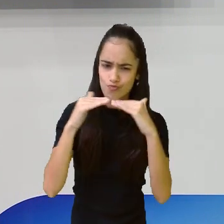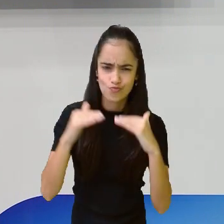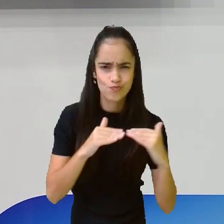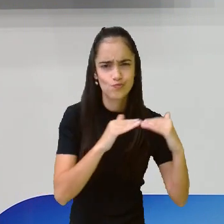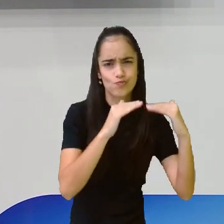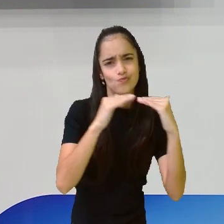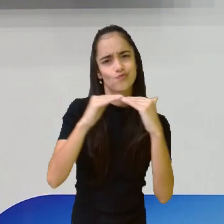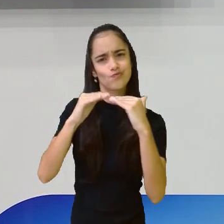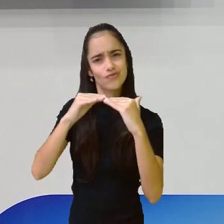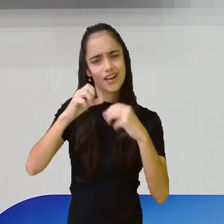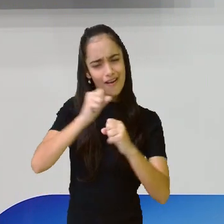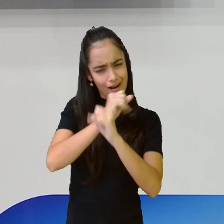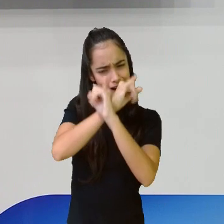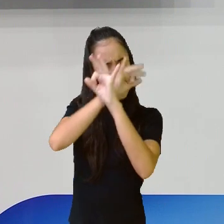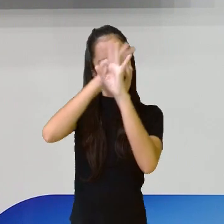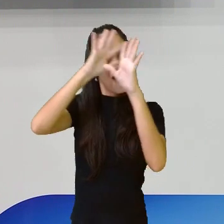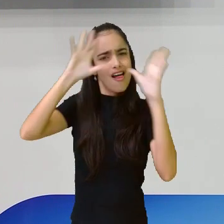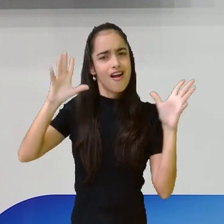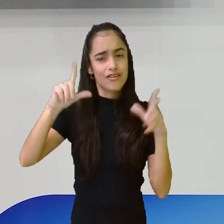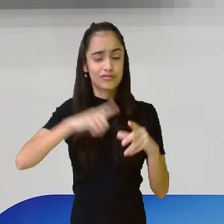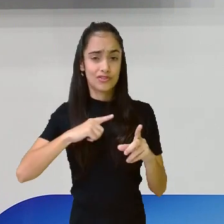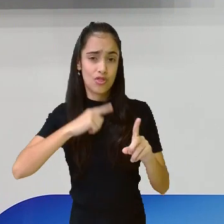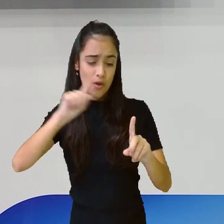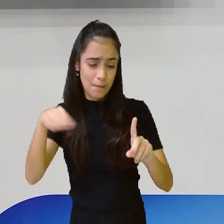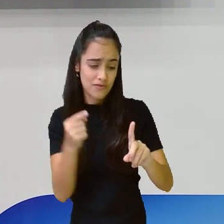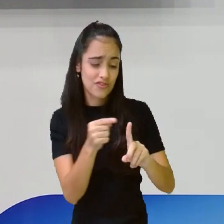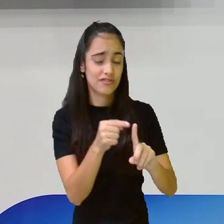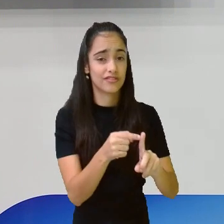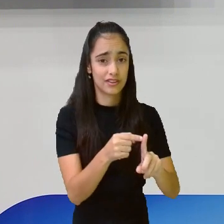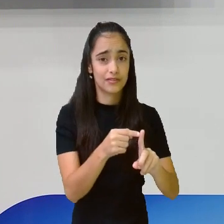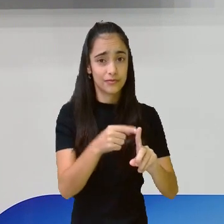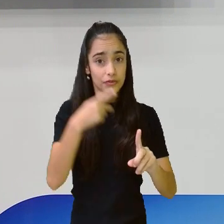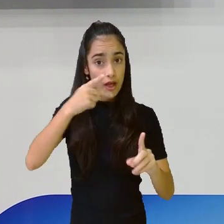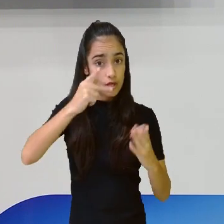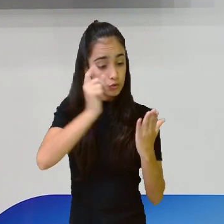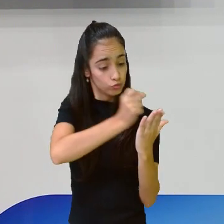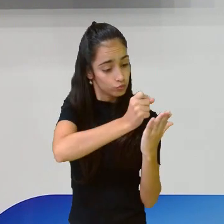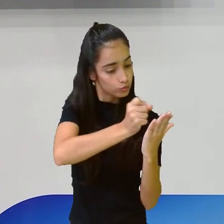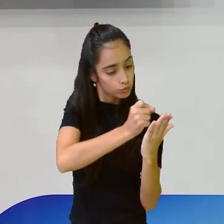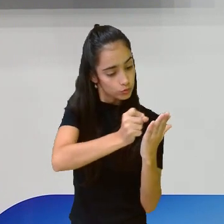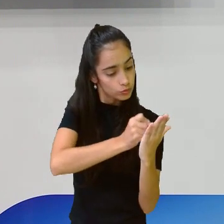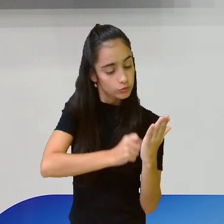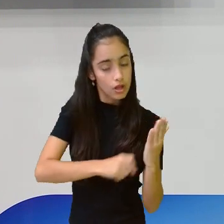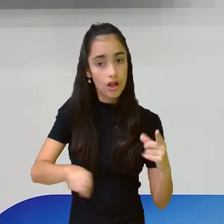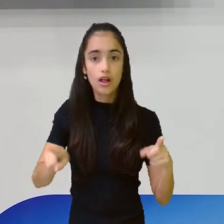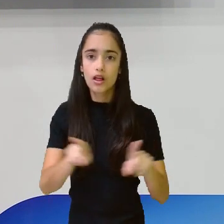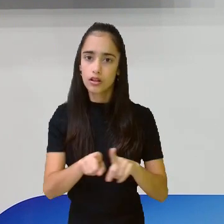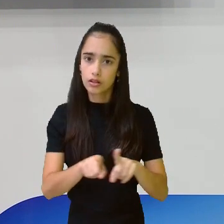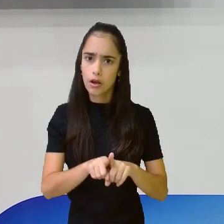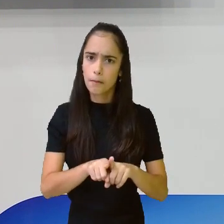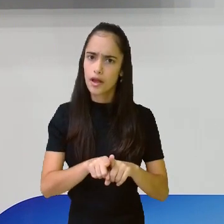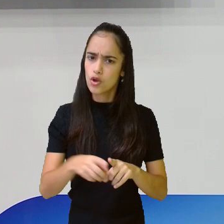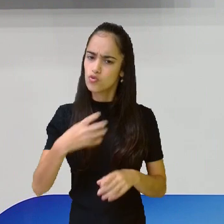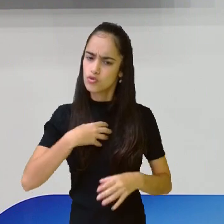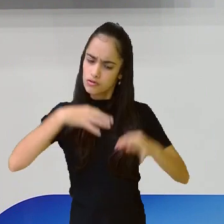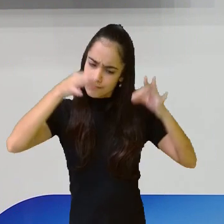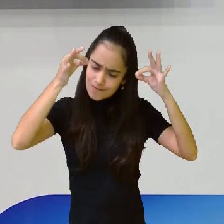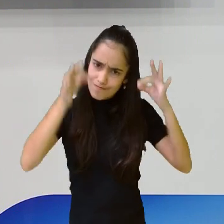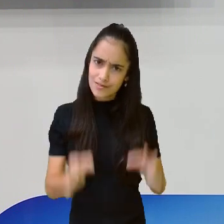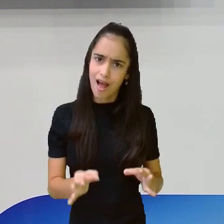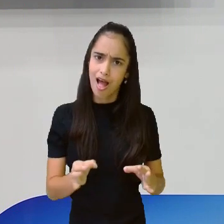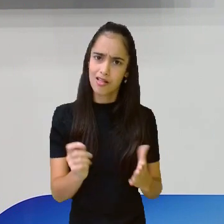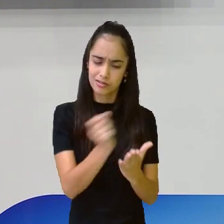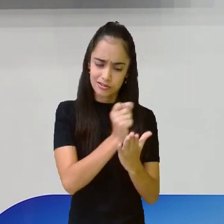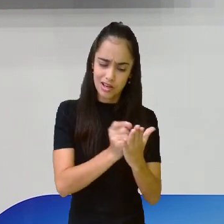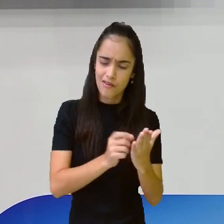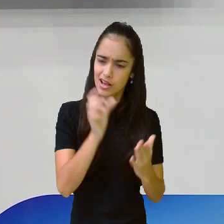com clareza, com objetividade na sua escrita, e a questão também correta das palavras, que é a